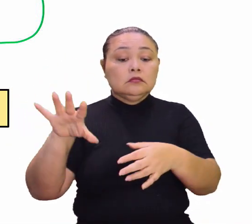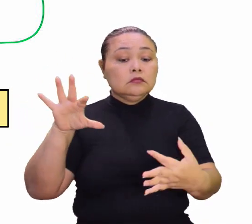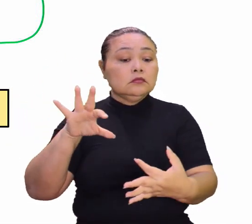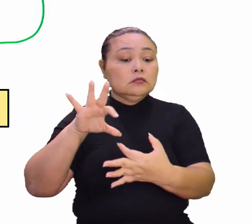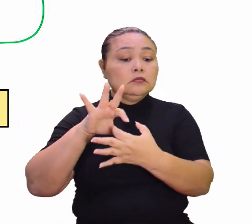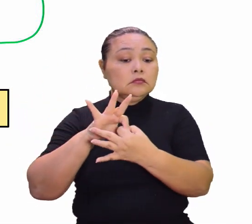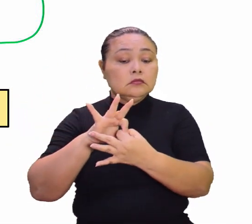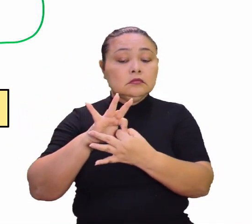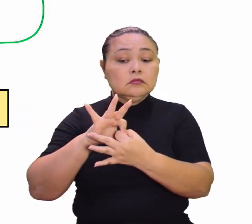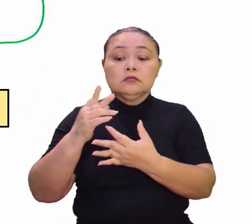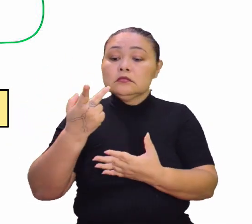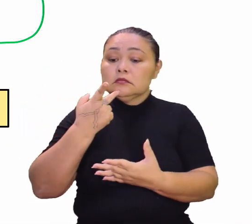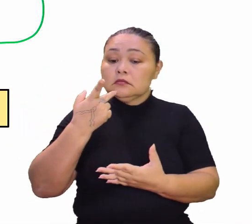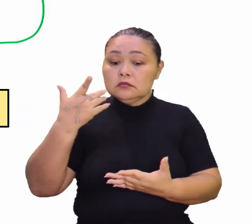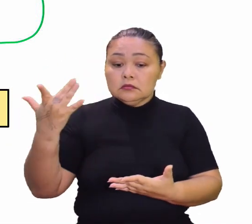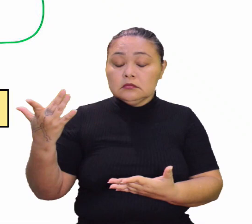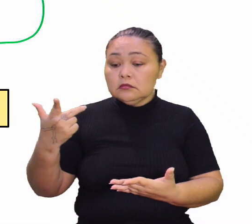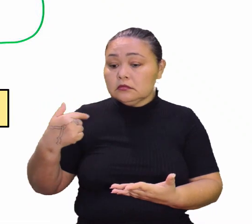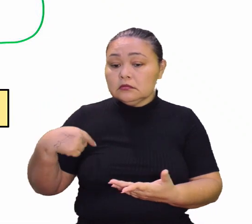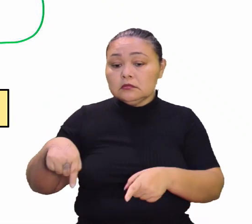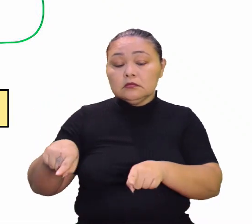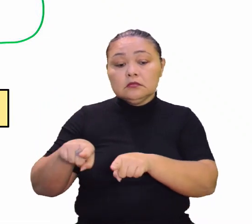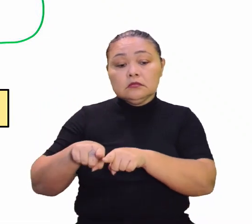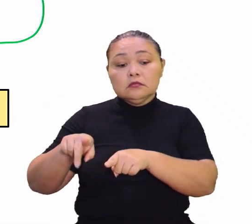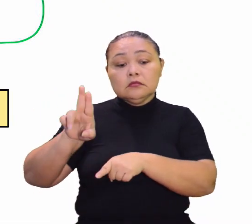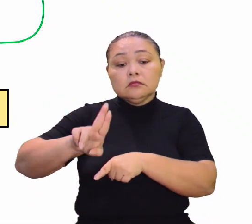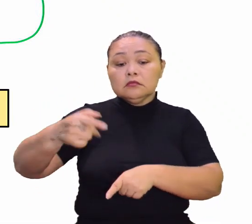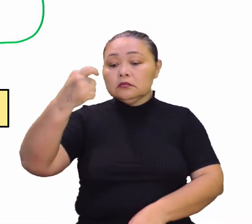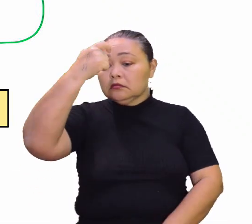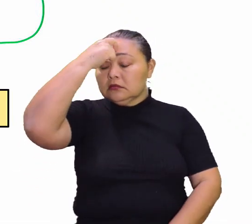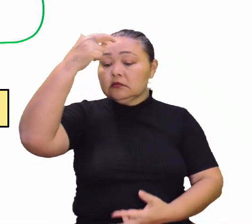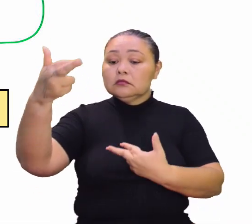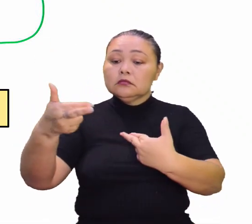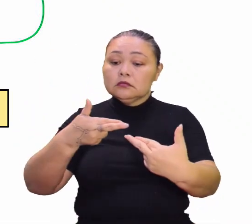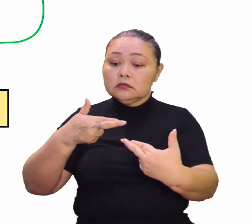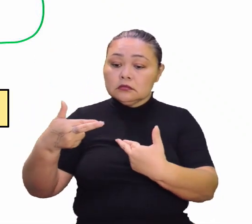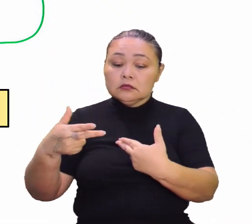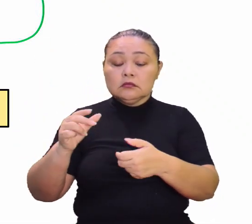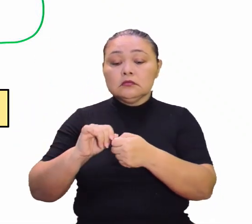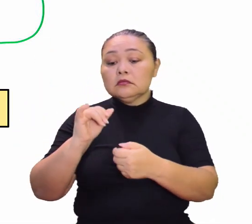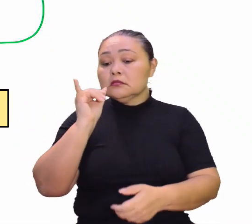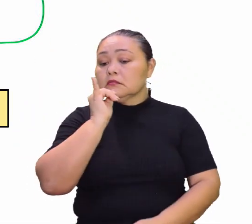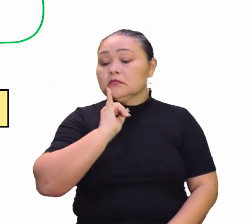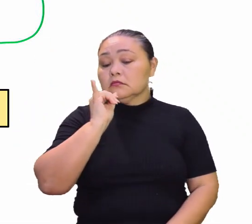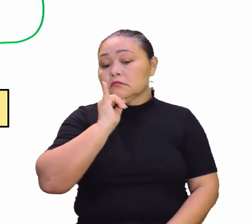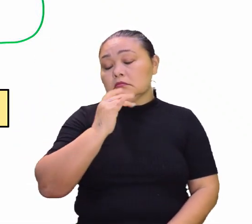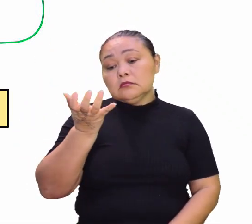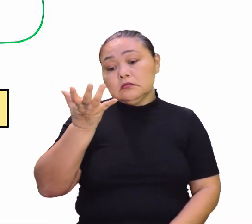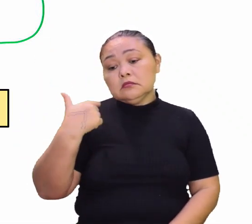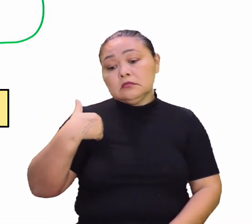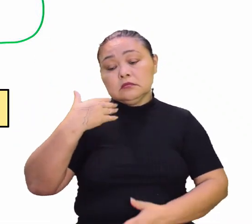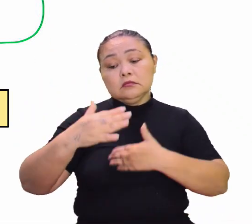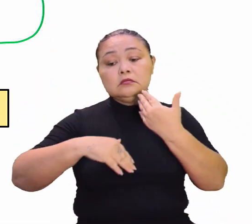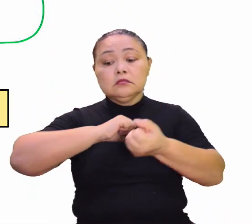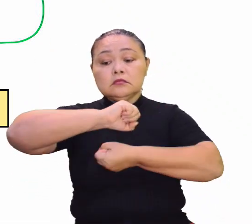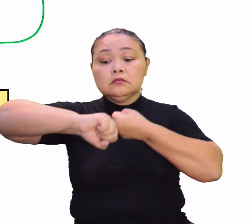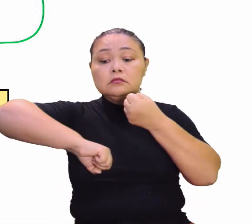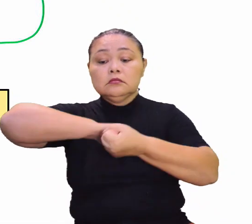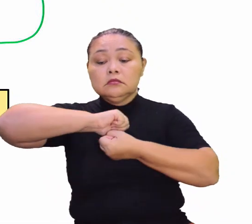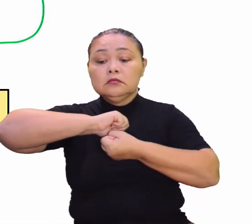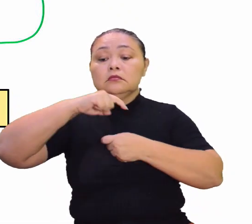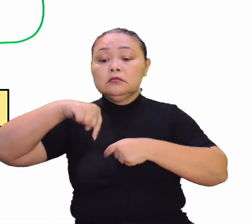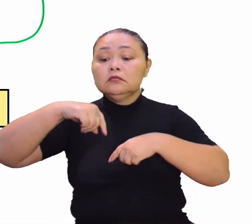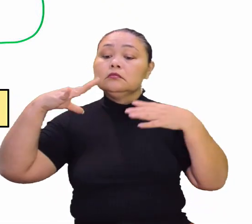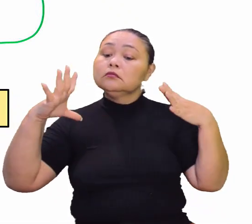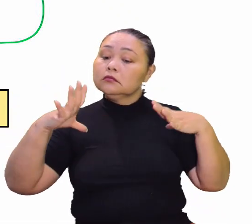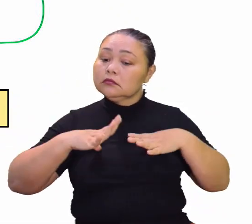relacionado a isso. Tudo que a gente falou agora há pouco, esse uso consciente dos recursos, né? Por exemplo, eu quero um desenvolvimento sustentável na